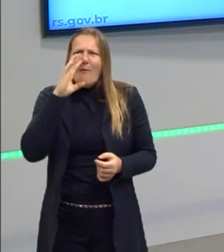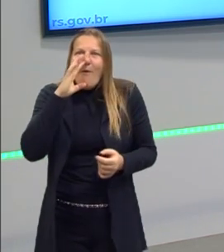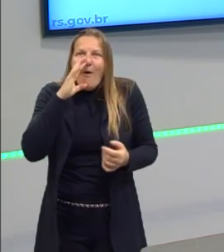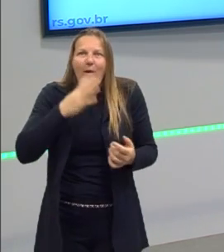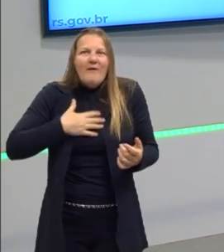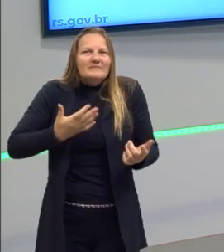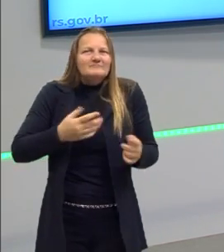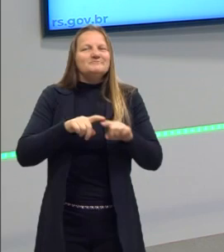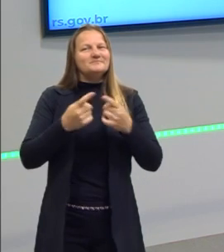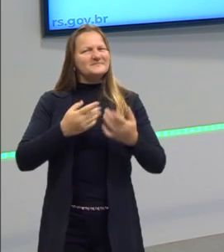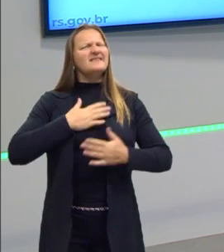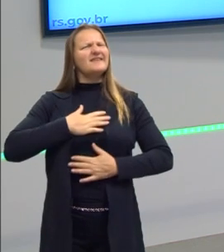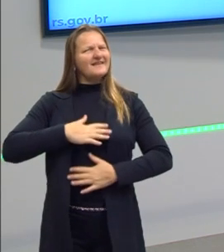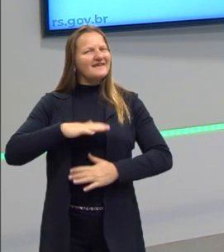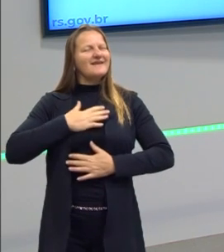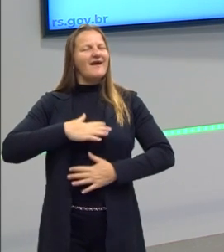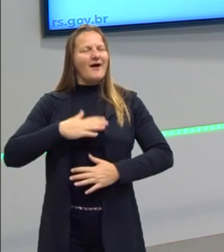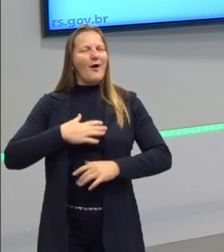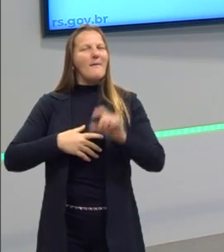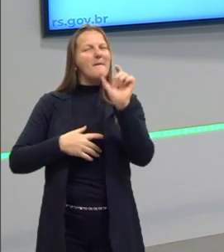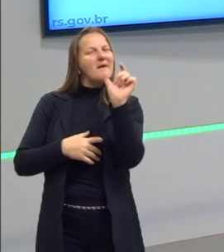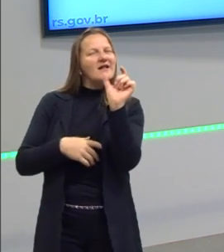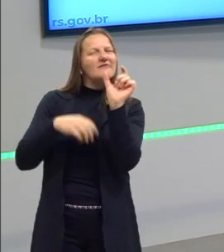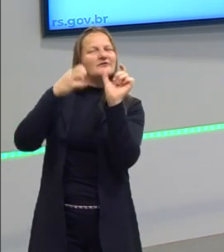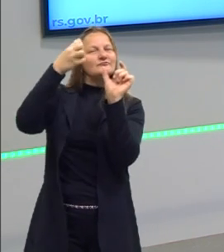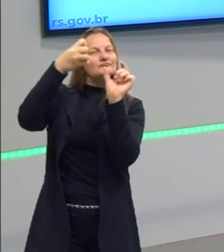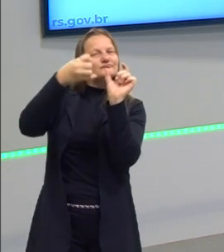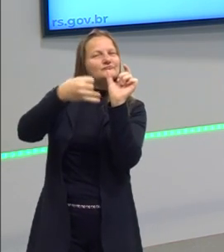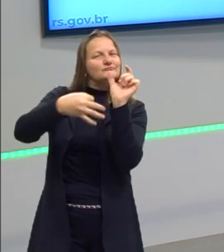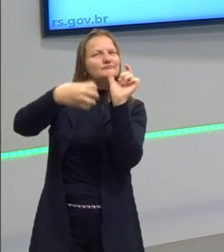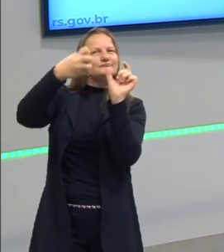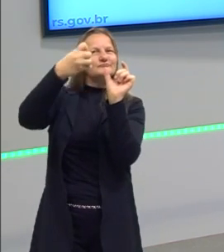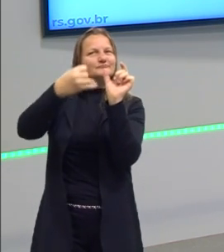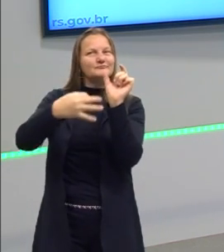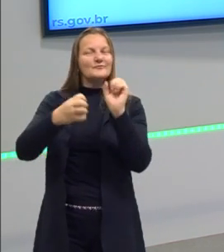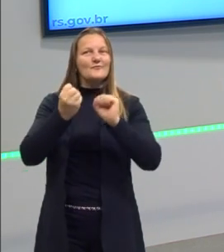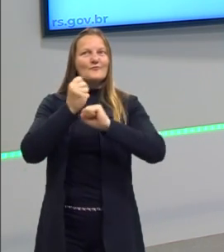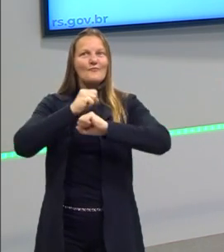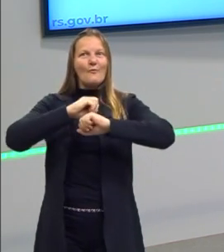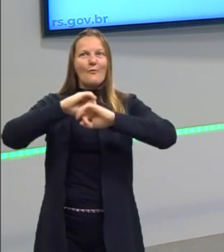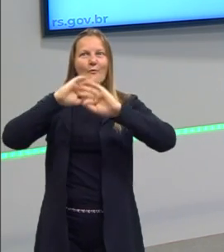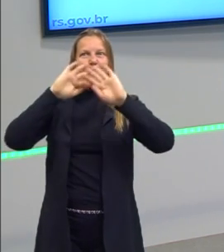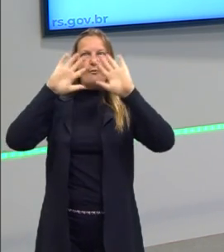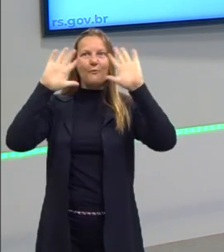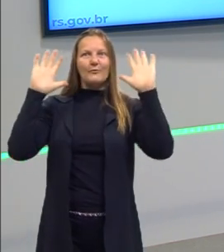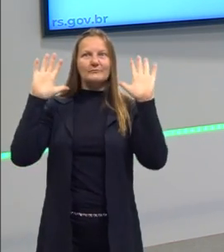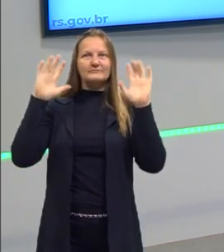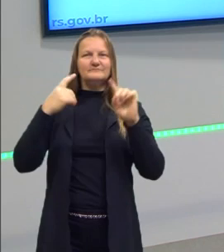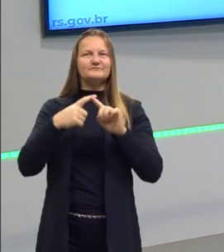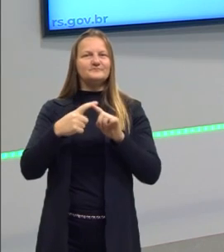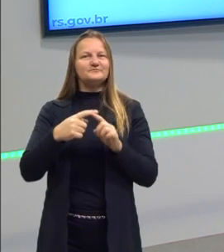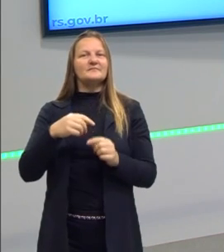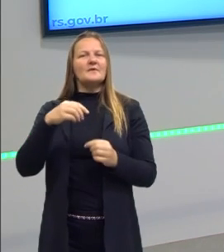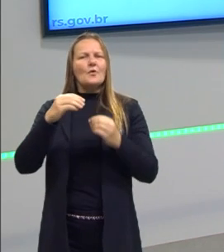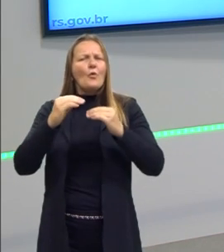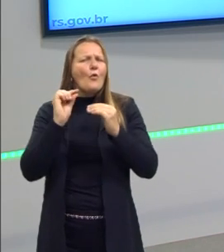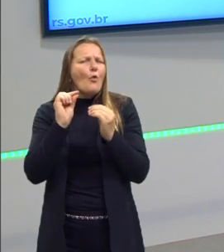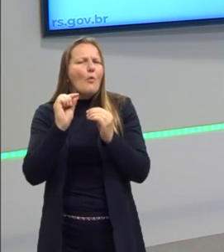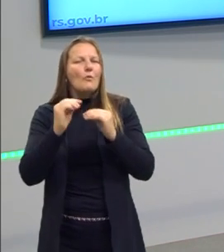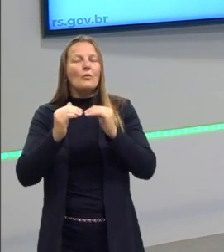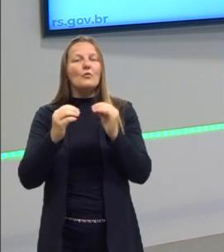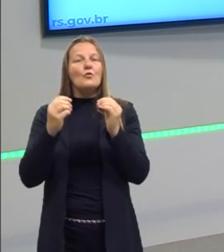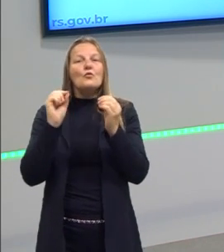mas vamos com calma hoje, vamos decifrar esses mistérios, para que possamos entender a metafísica e os passos,